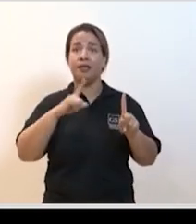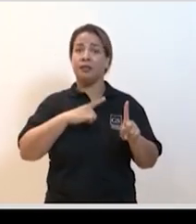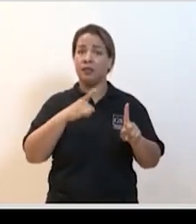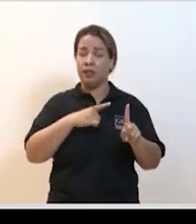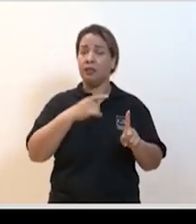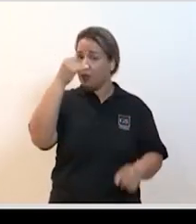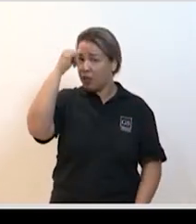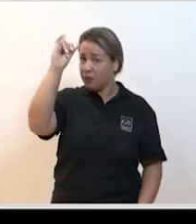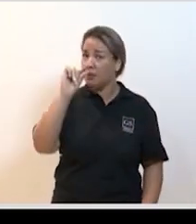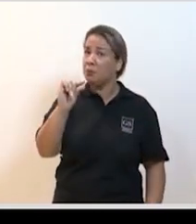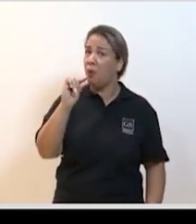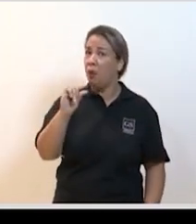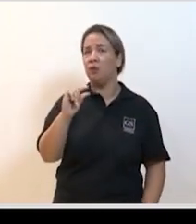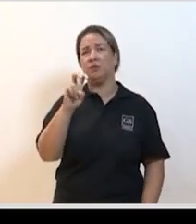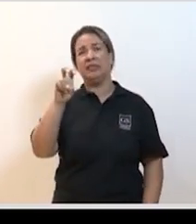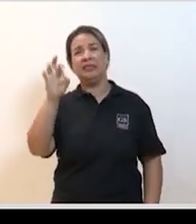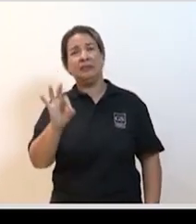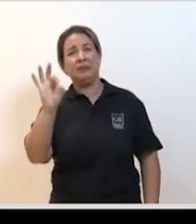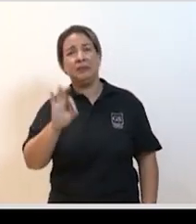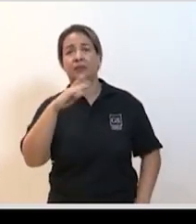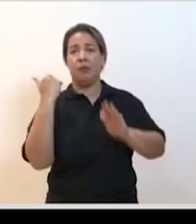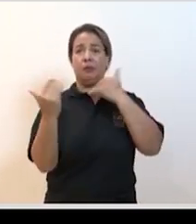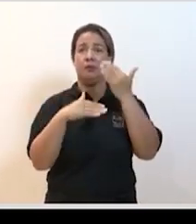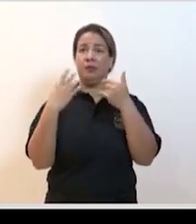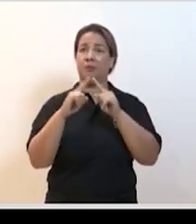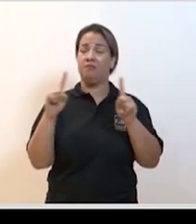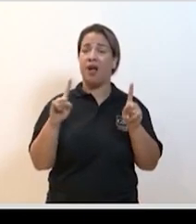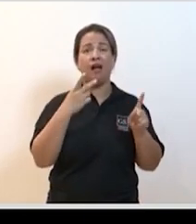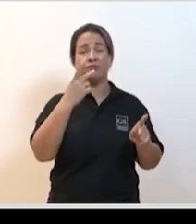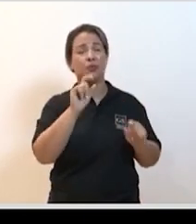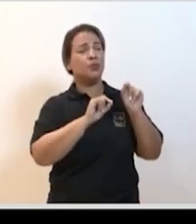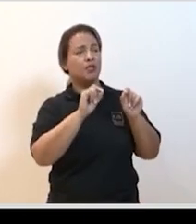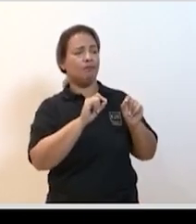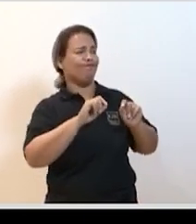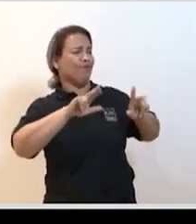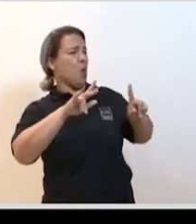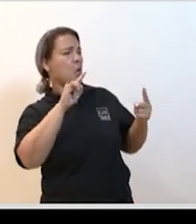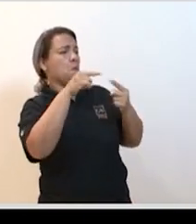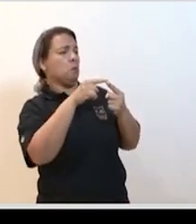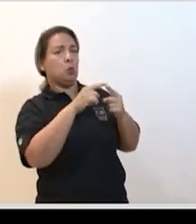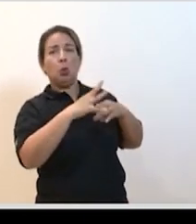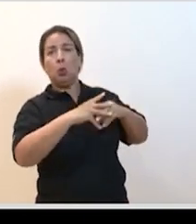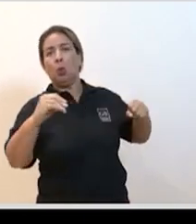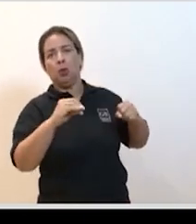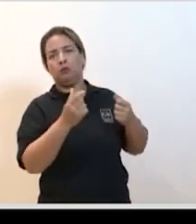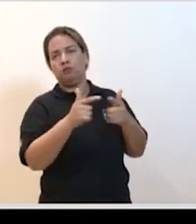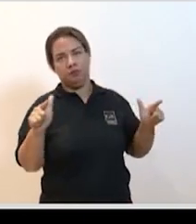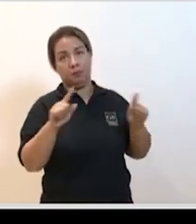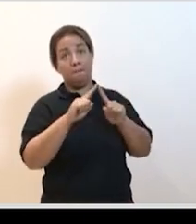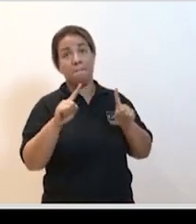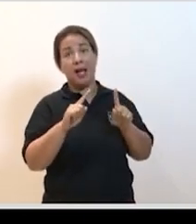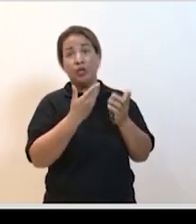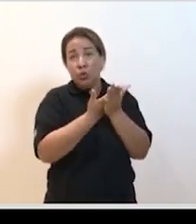que não caracterizou uma melhora estatisticamente significativa. Isso não quer dizer que não possa funcionar. quer dizer que num pequeno estudo ele não